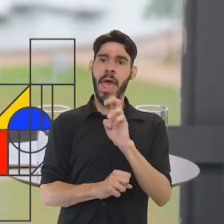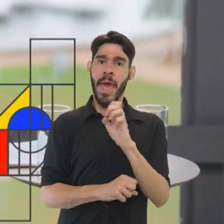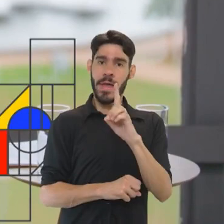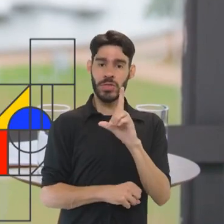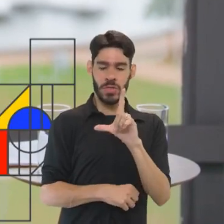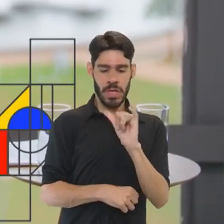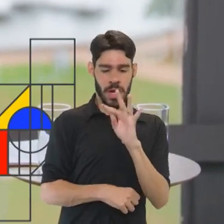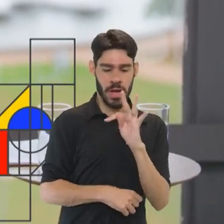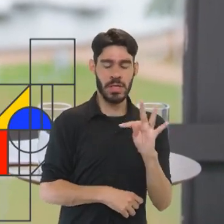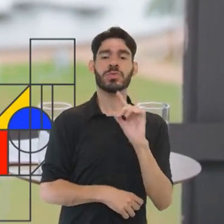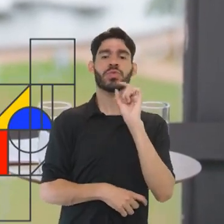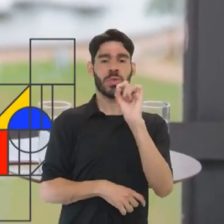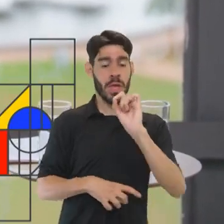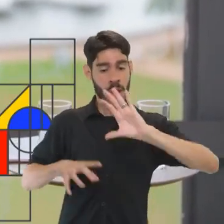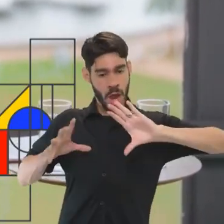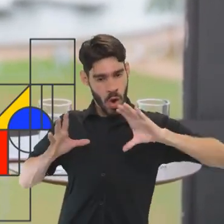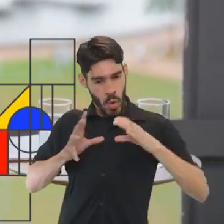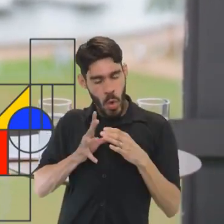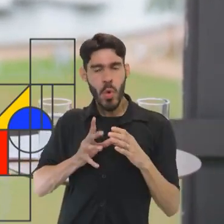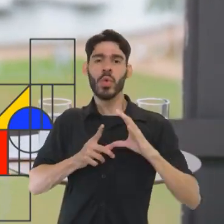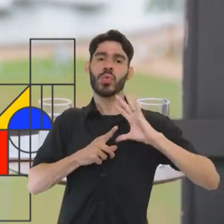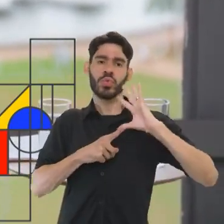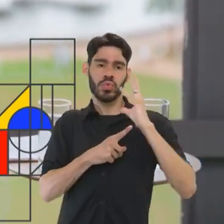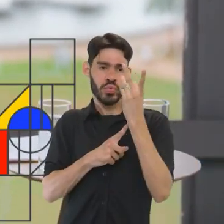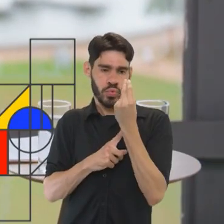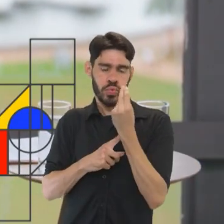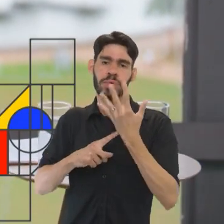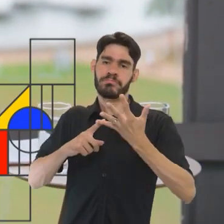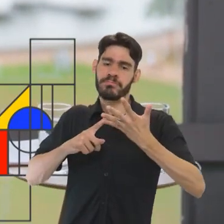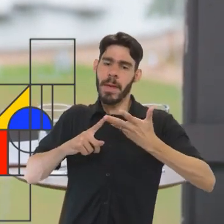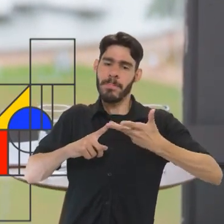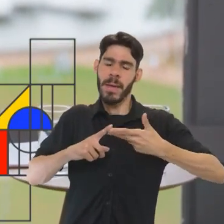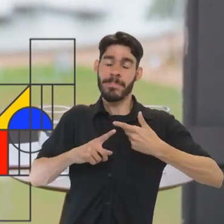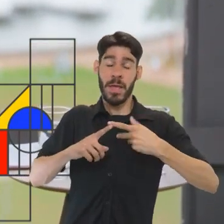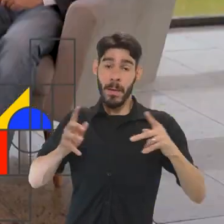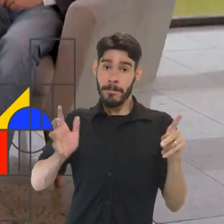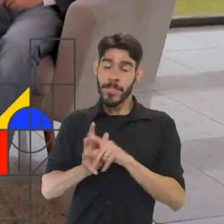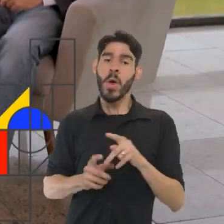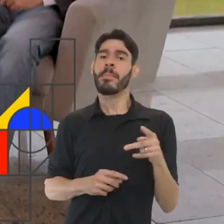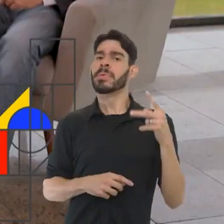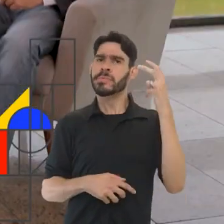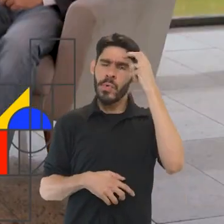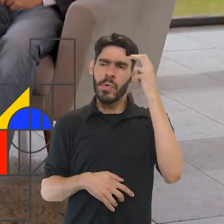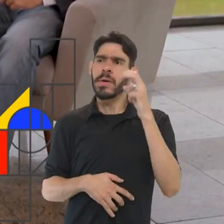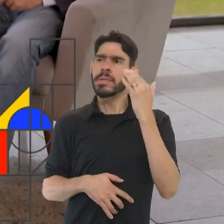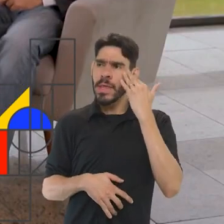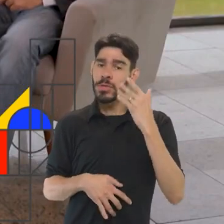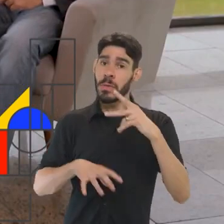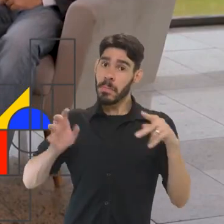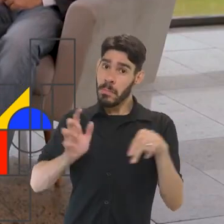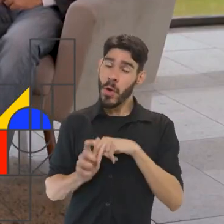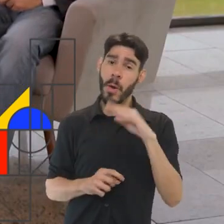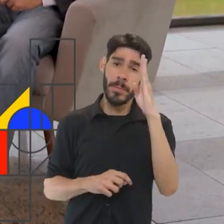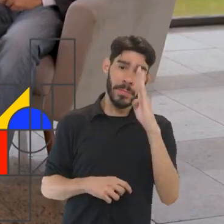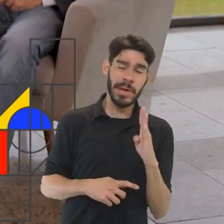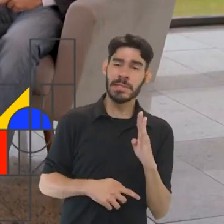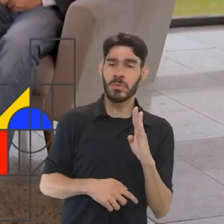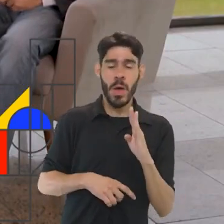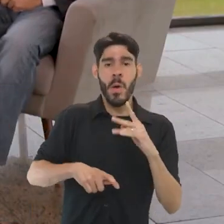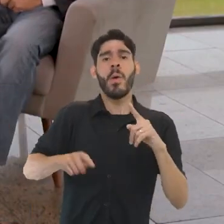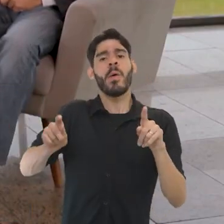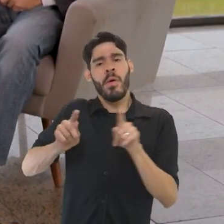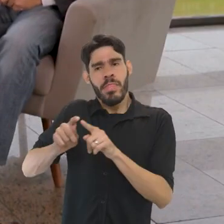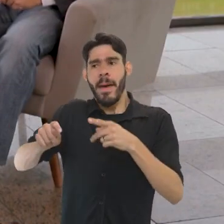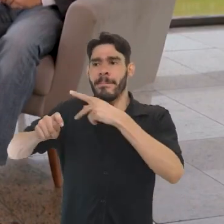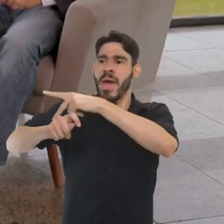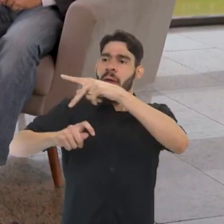Head List, é um conjunto de obras, um conjunto de bens culturais, que na compreensão não só do Brasil, mas também de vários países